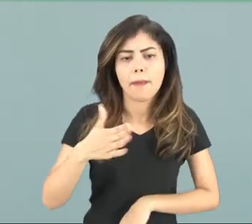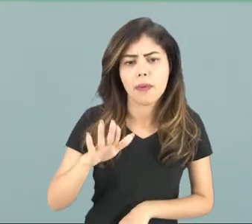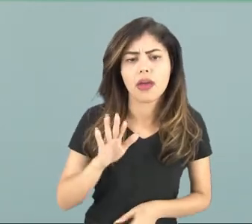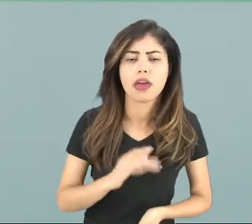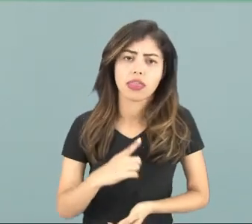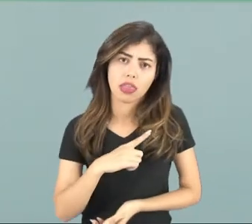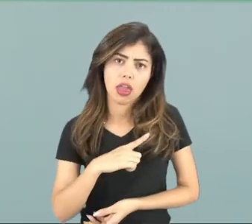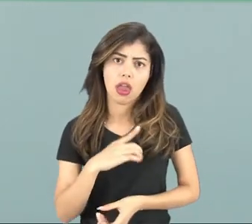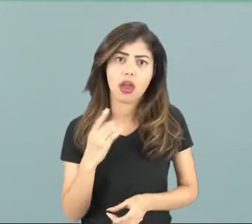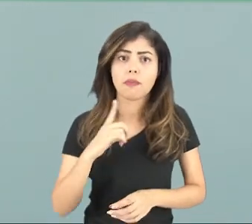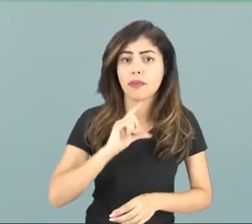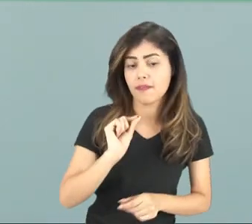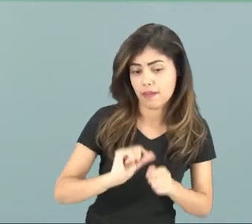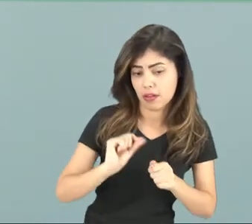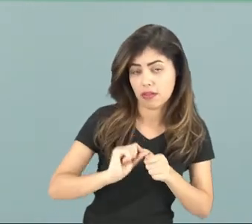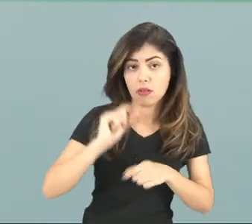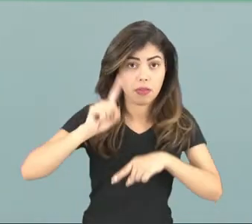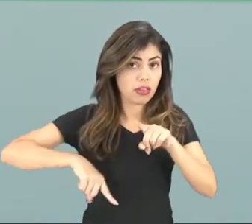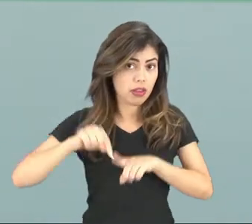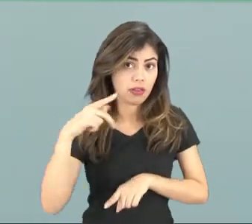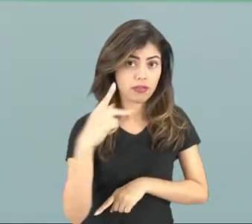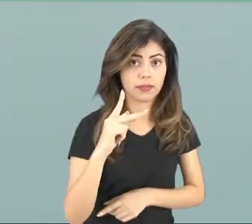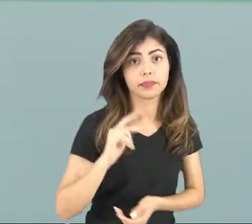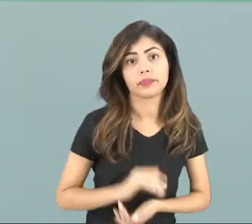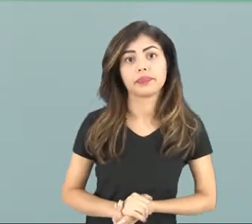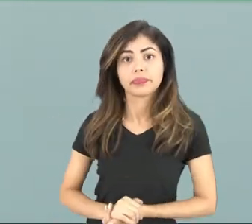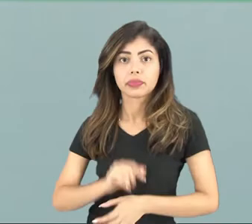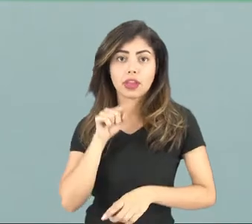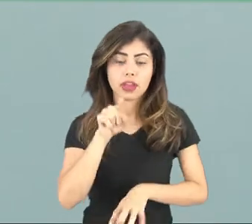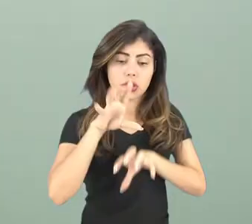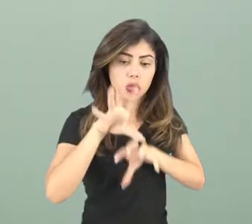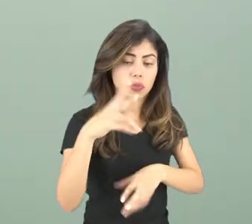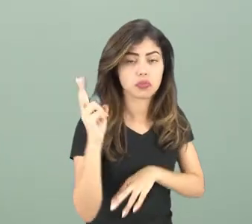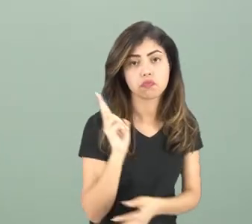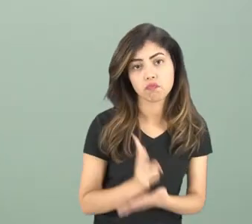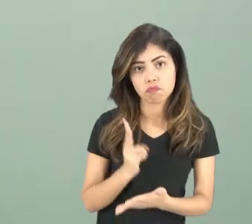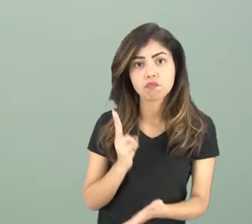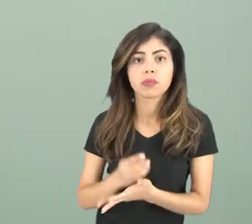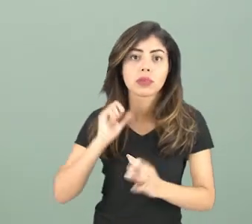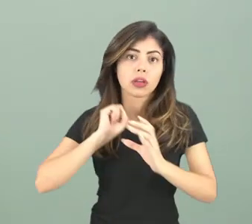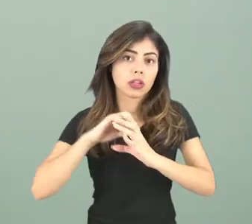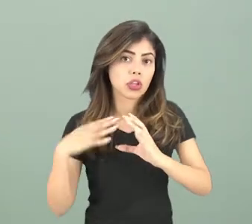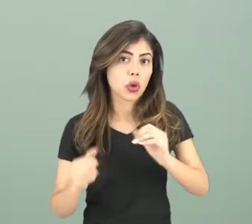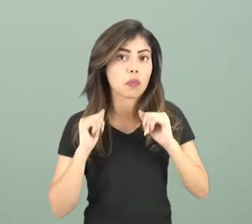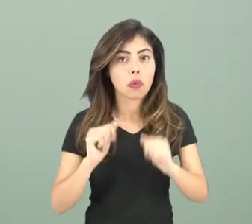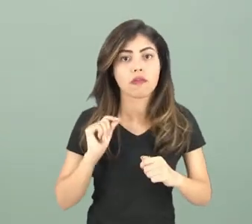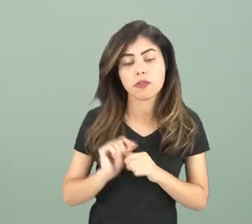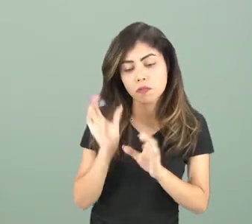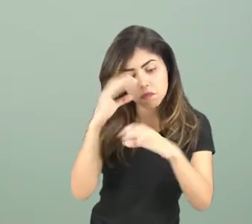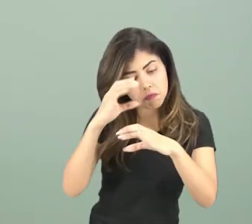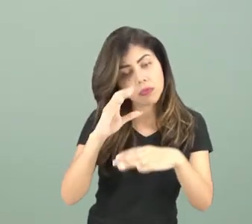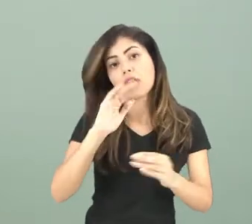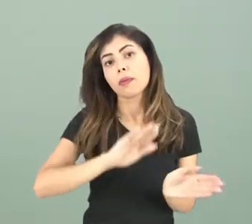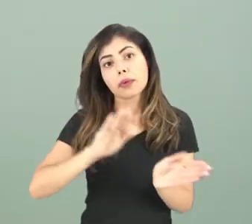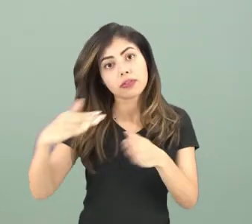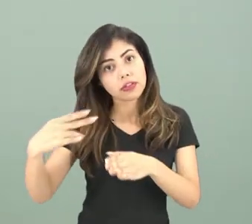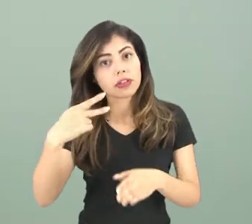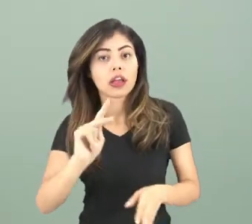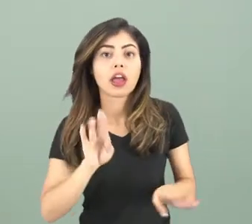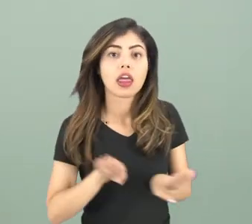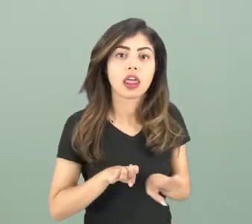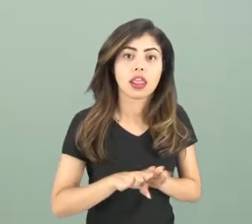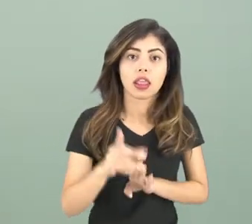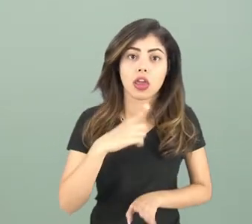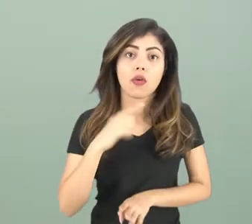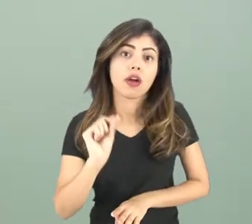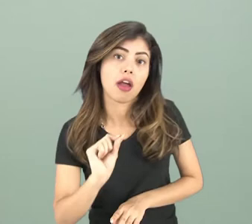para se constituir um material desse, essas mesmas características podem ser criadas em laboratório e a partir daí criam-se